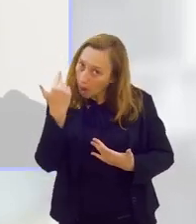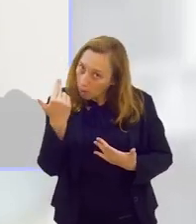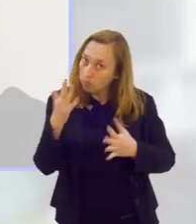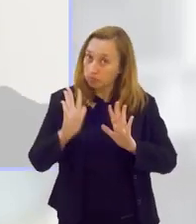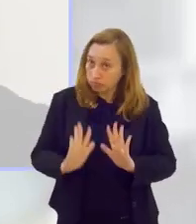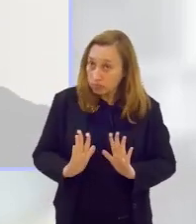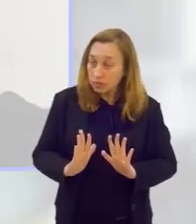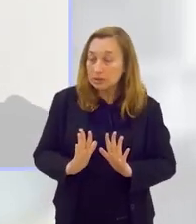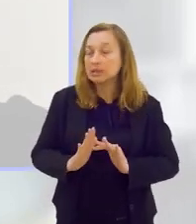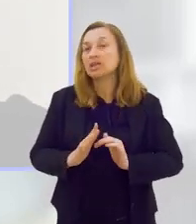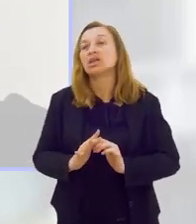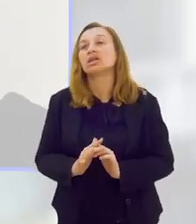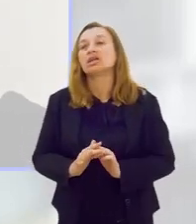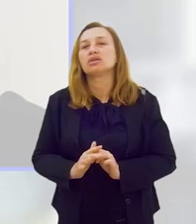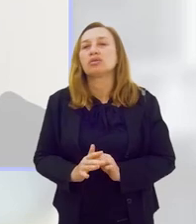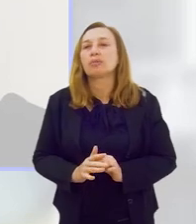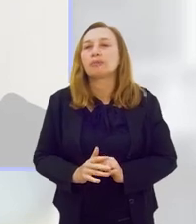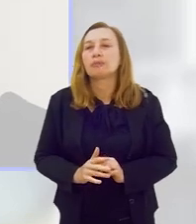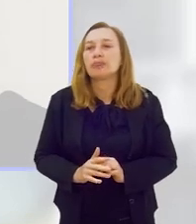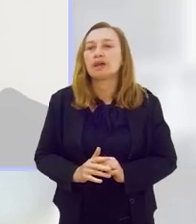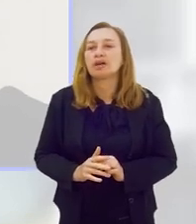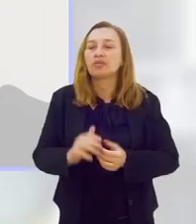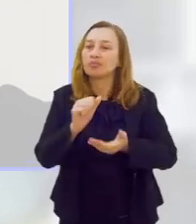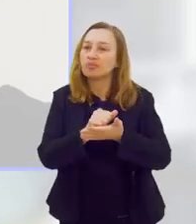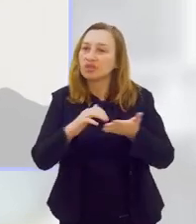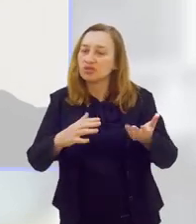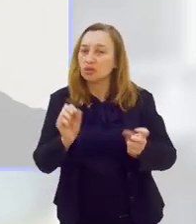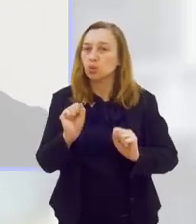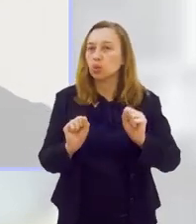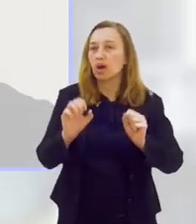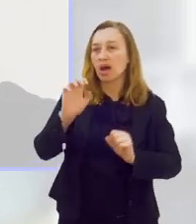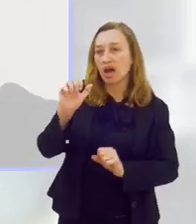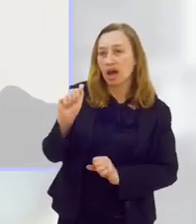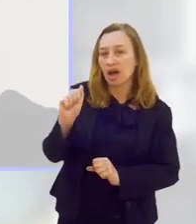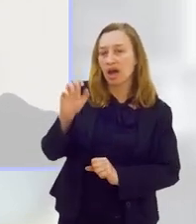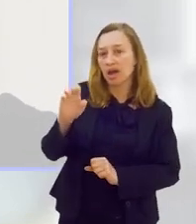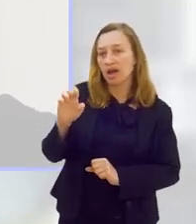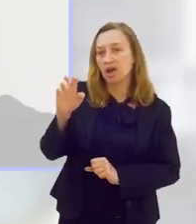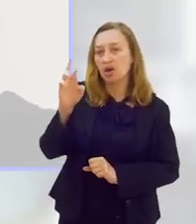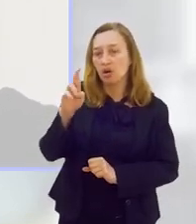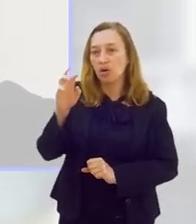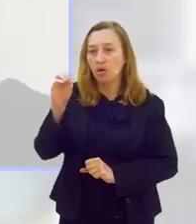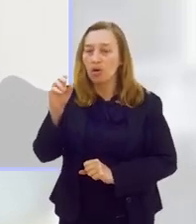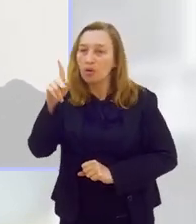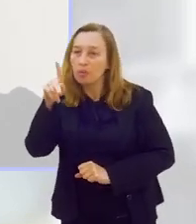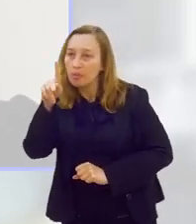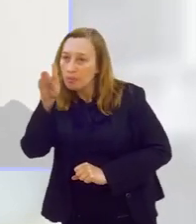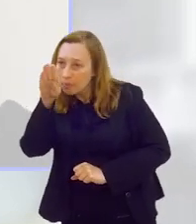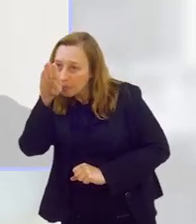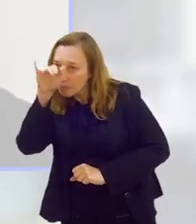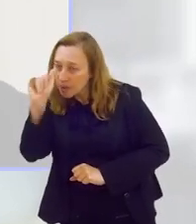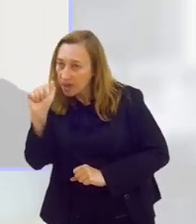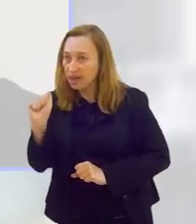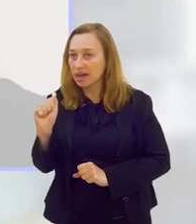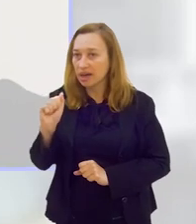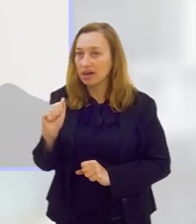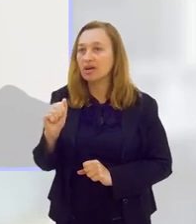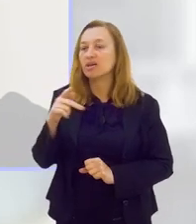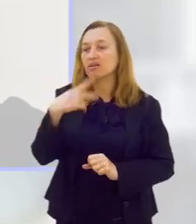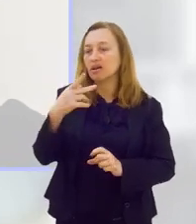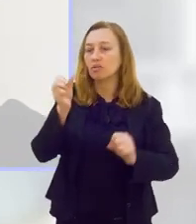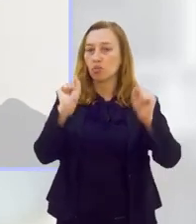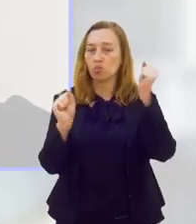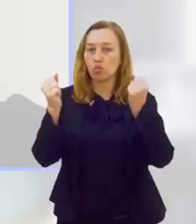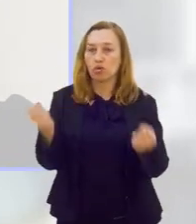eu sempre vou puxar um pouquinho de sardinha para a minha área, que é a musculação, tá? Por quê? Porque na musculação,